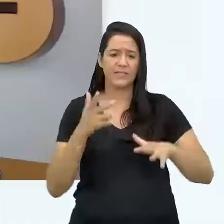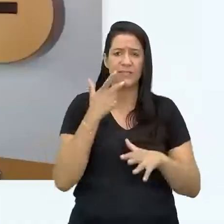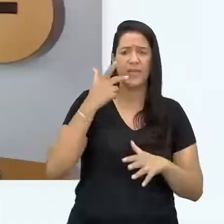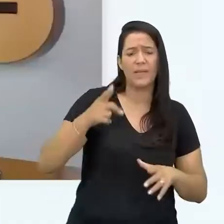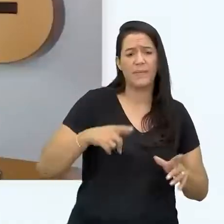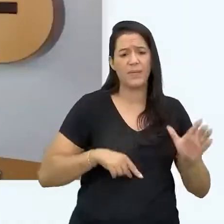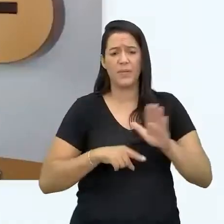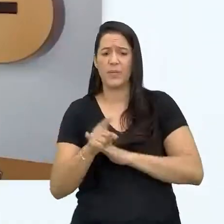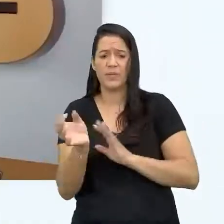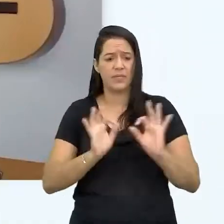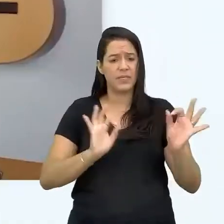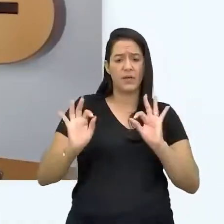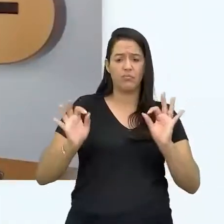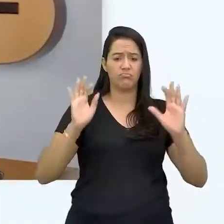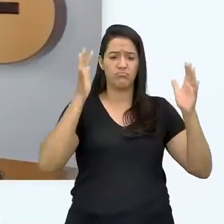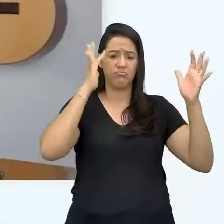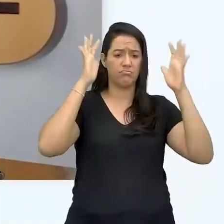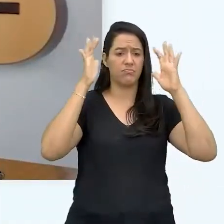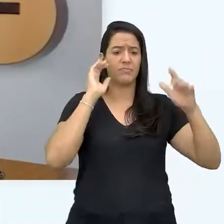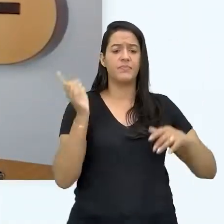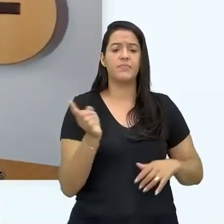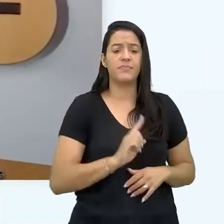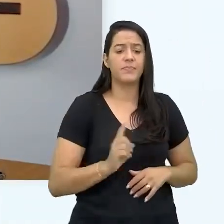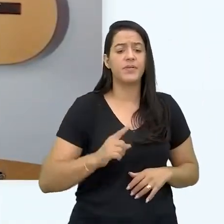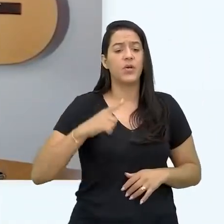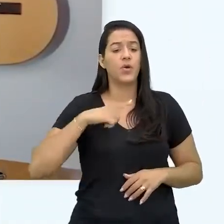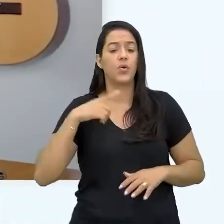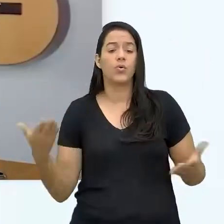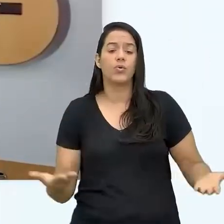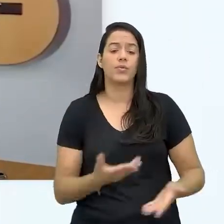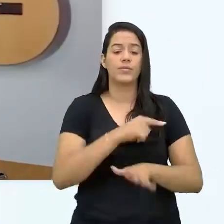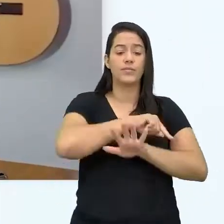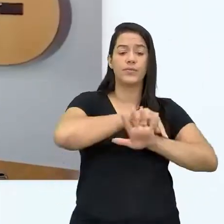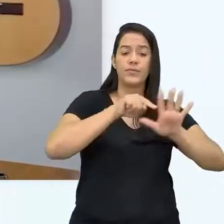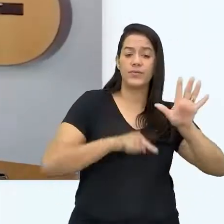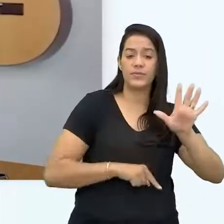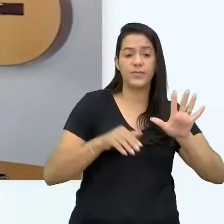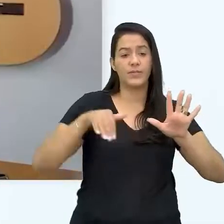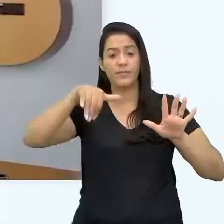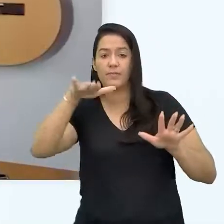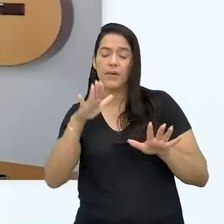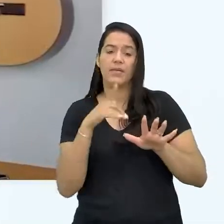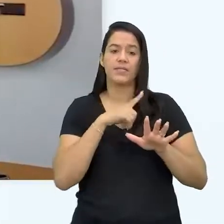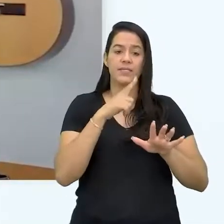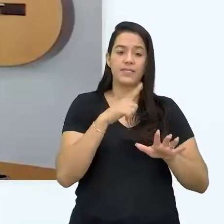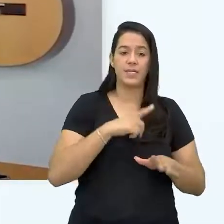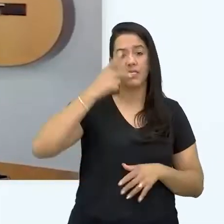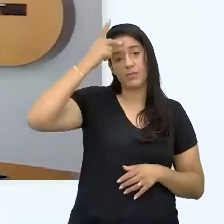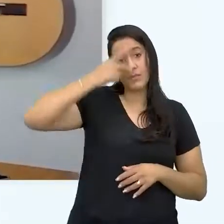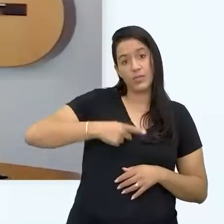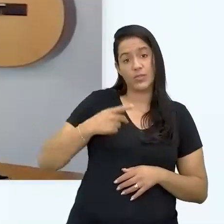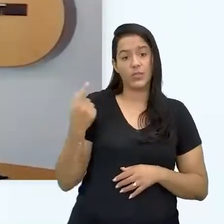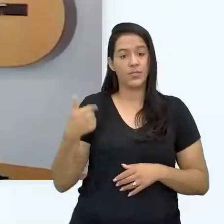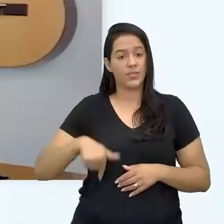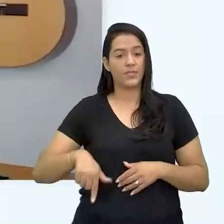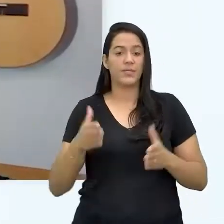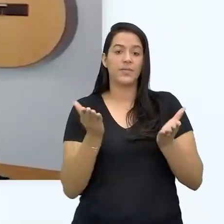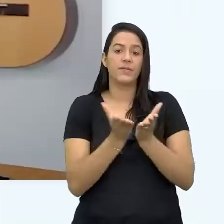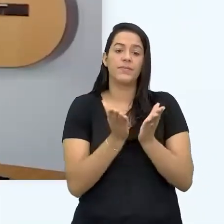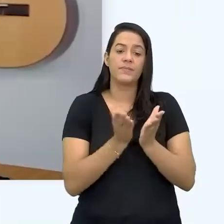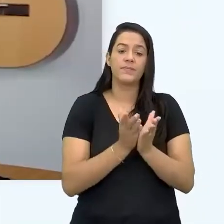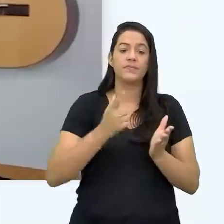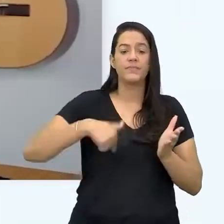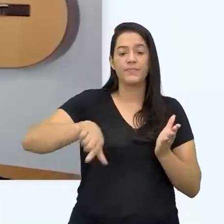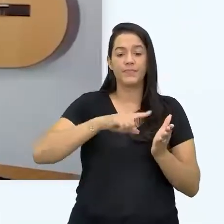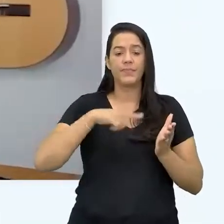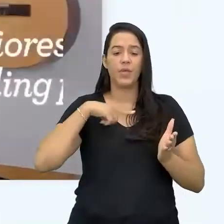amor de Deus, você não precisa pensar assim. E hoje eu vou contar quais são os 5 maiores mitos sobre branding pessoal, na minha humilde, ou nem tão humilde